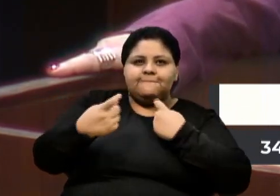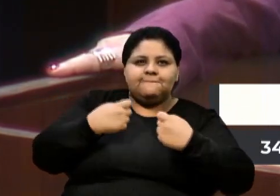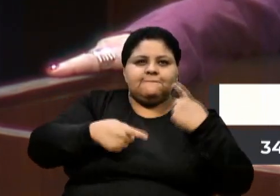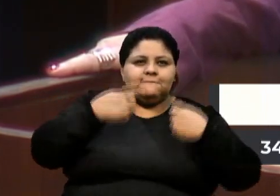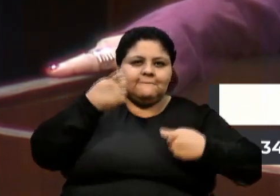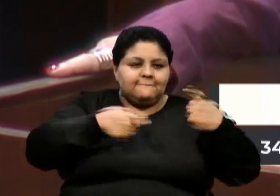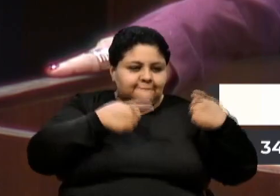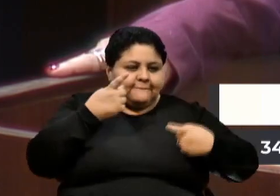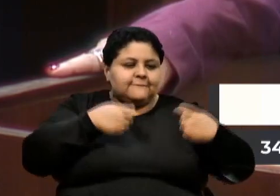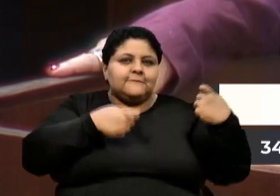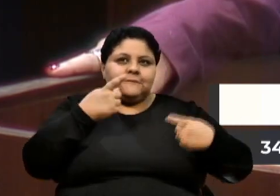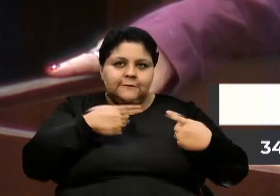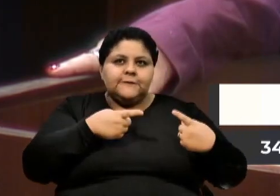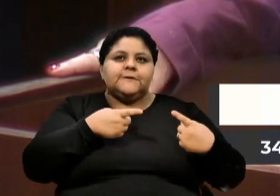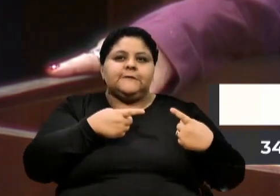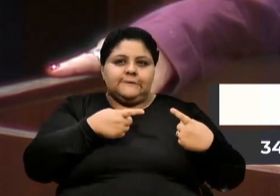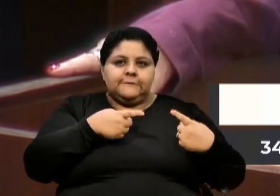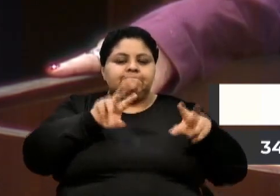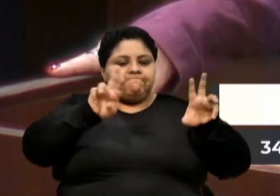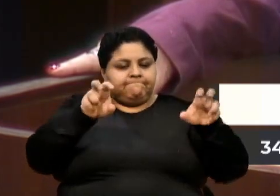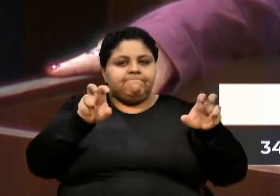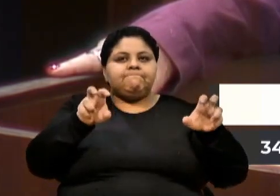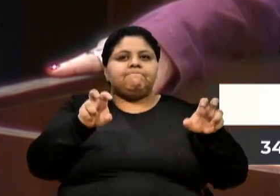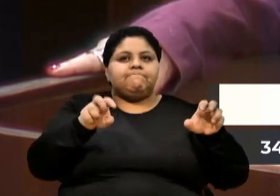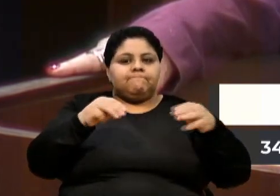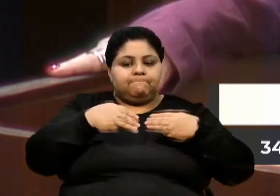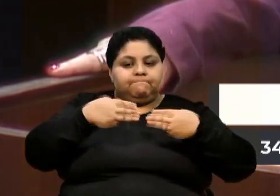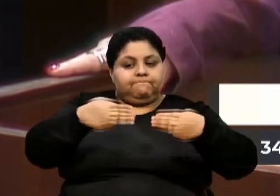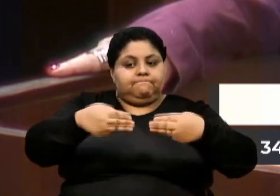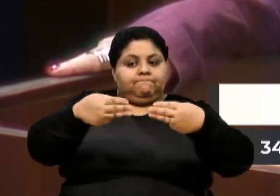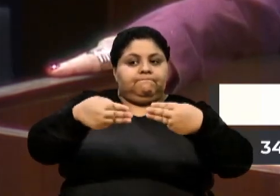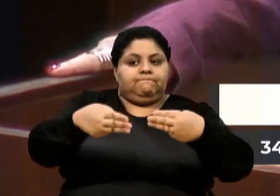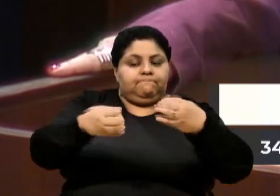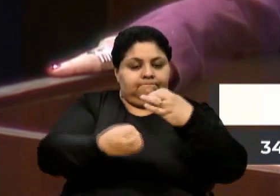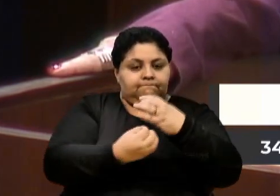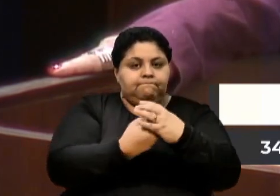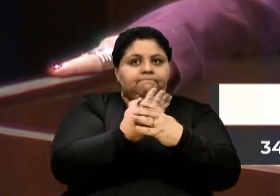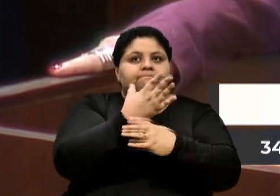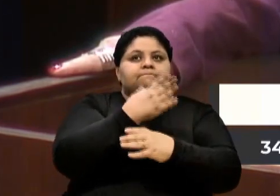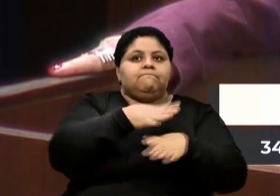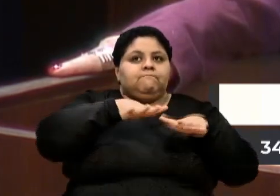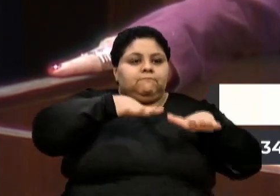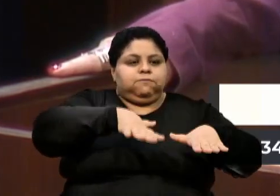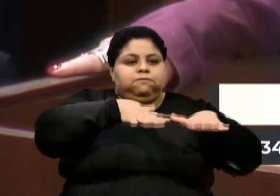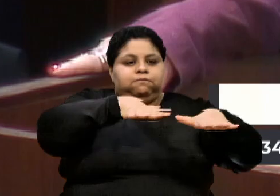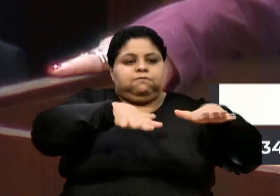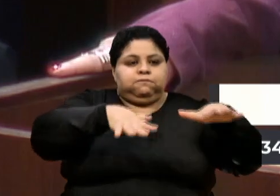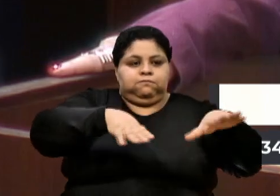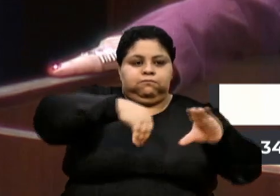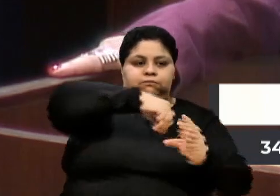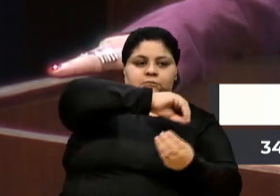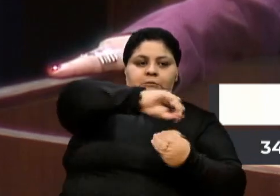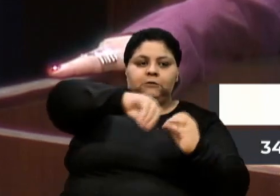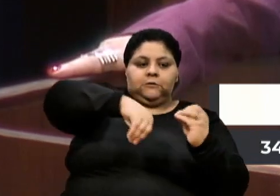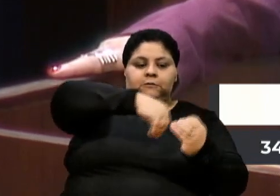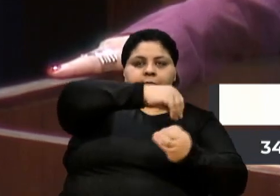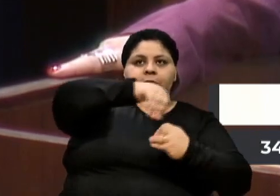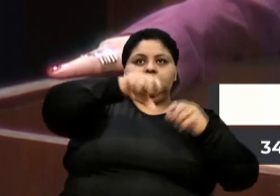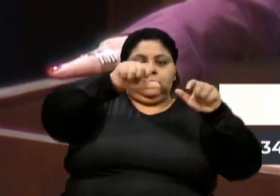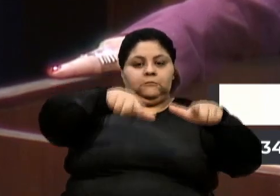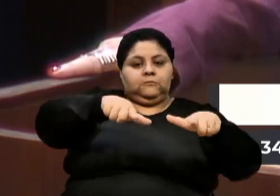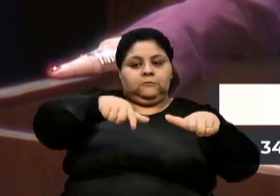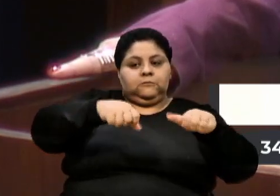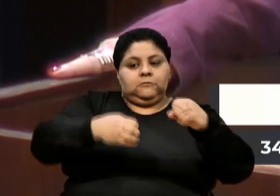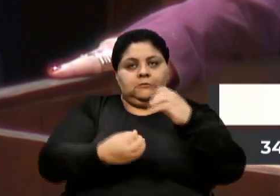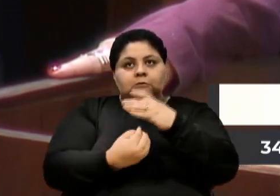O Ministério das Mulheres também vai lançar a marcha contra a misoginia e onde será lançada a